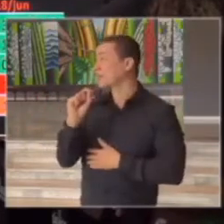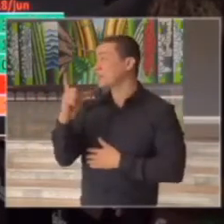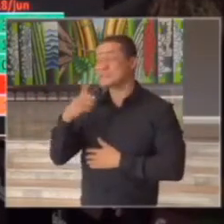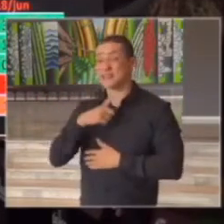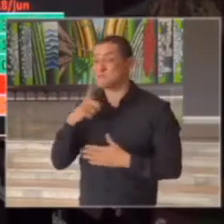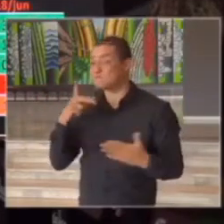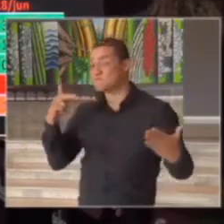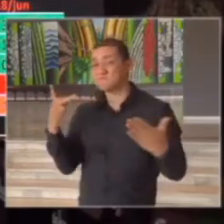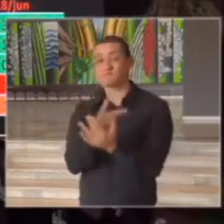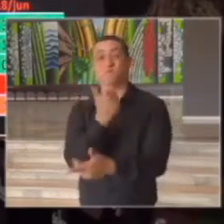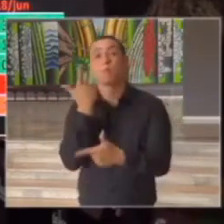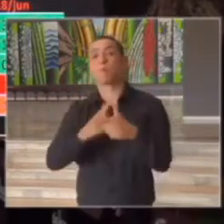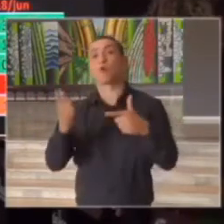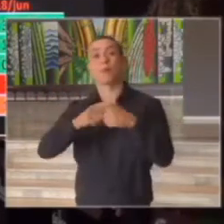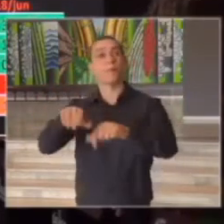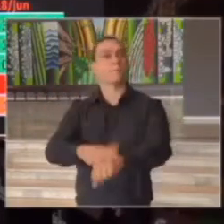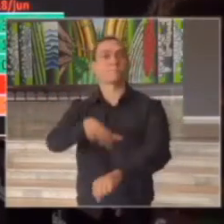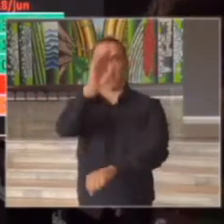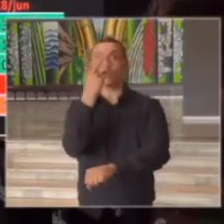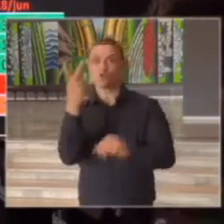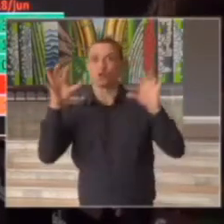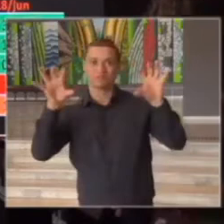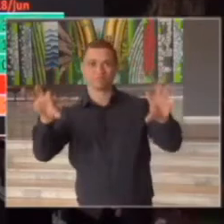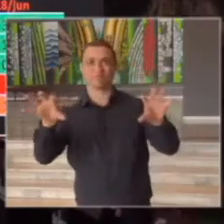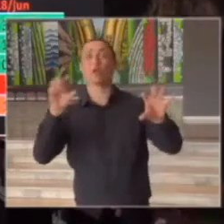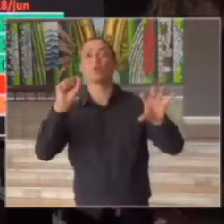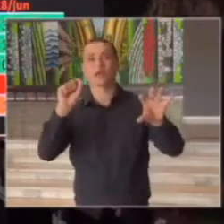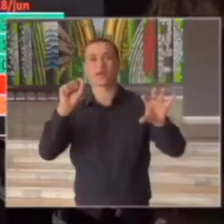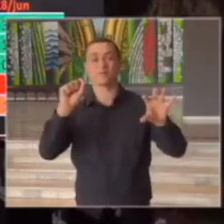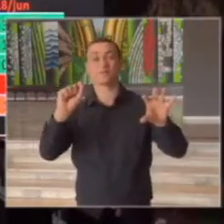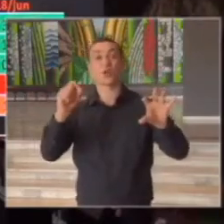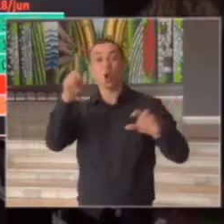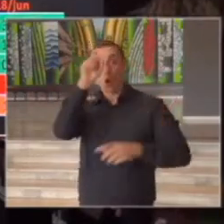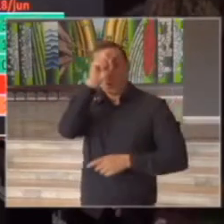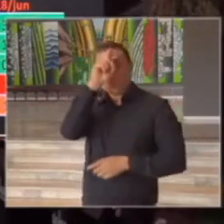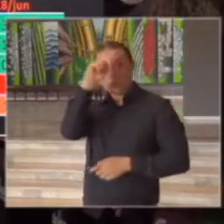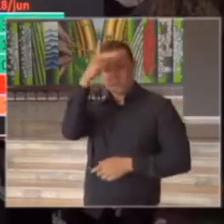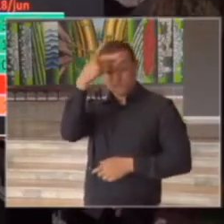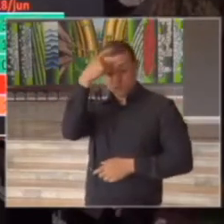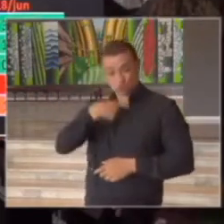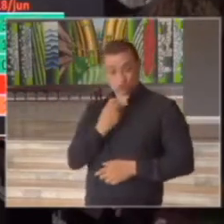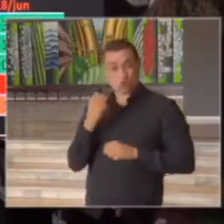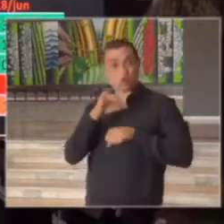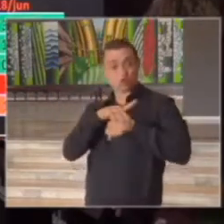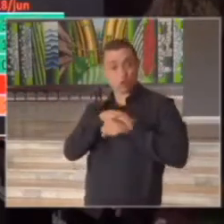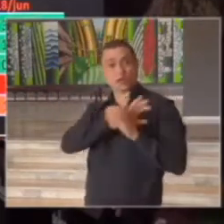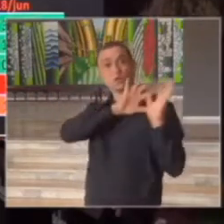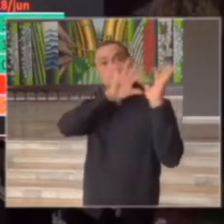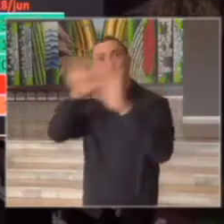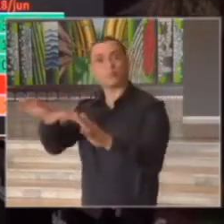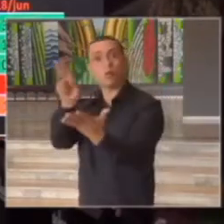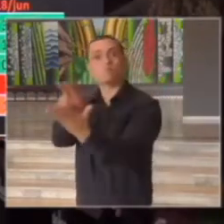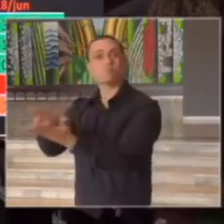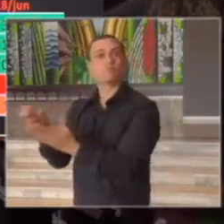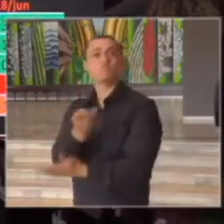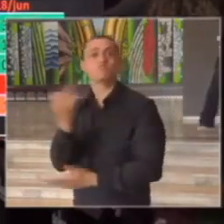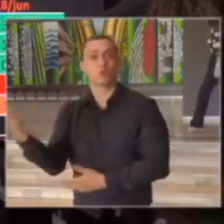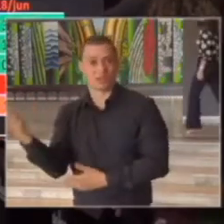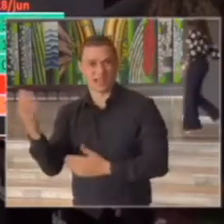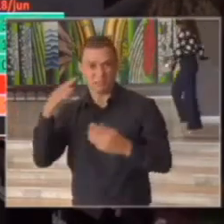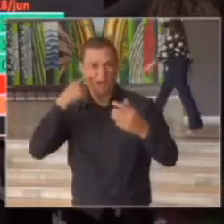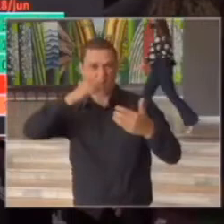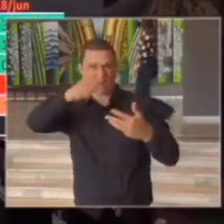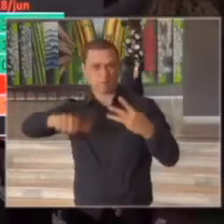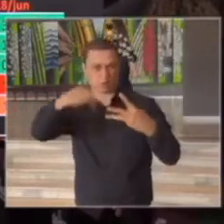dos três parâmetros de evolução da pandemia é o parâmetro com o maior peso portanto levou as duas regiões a esse